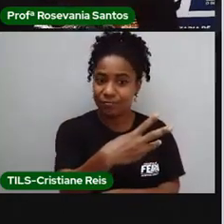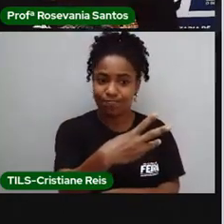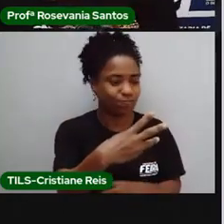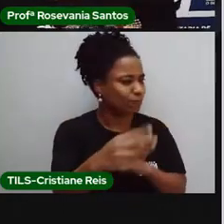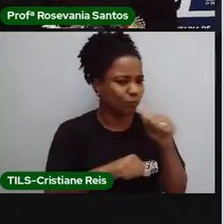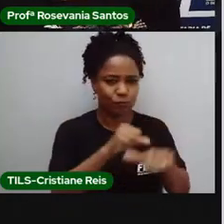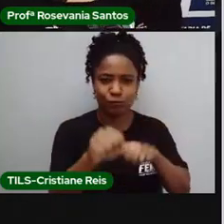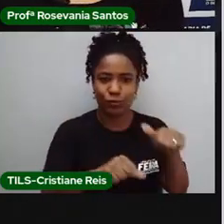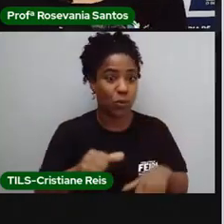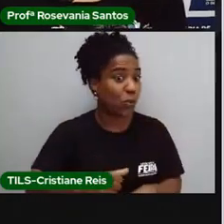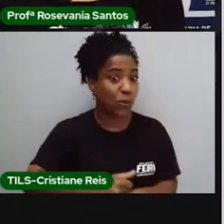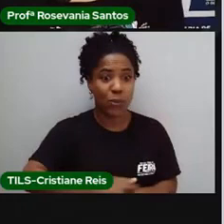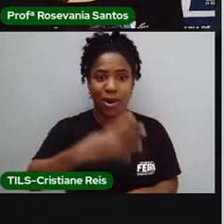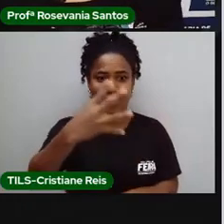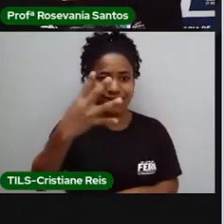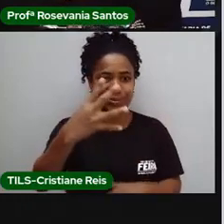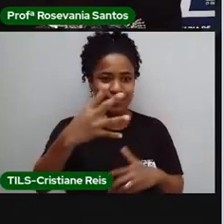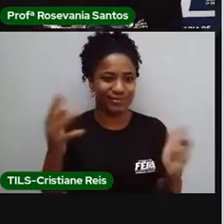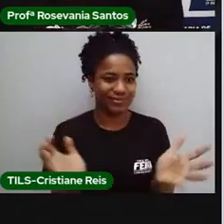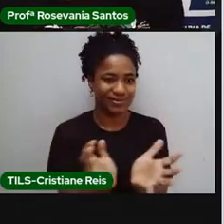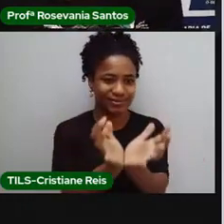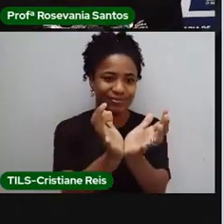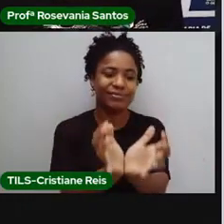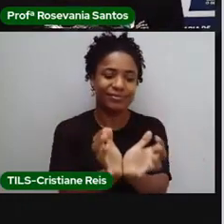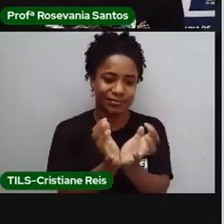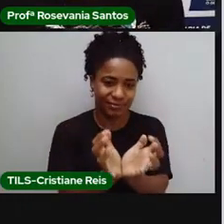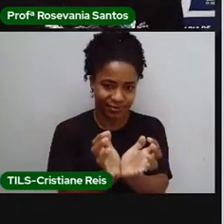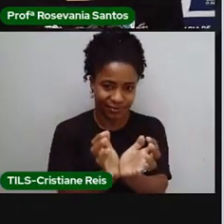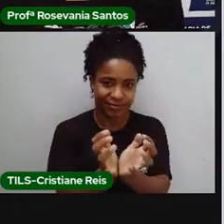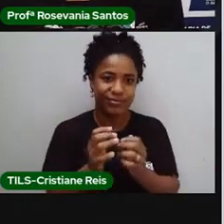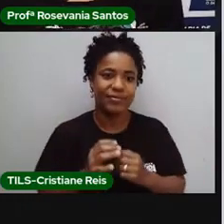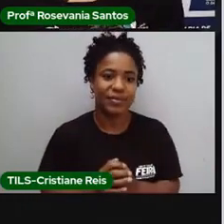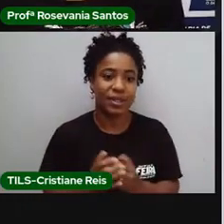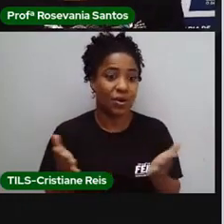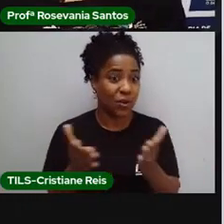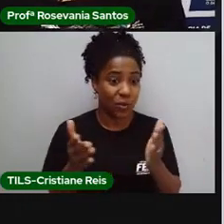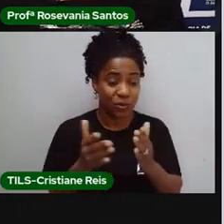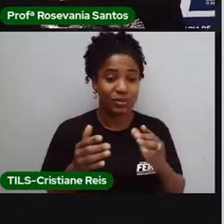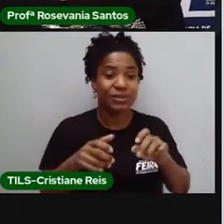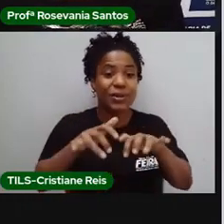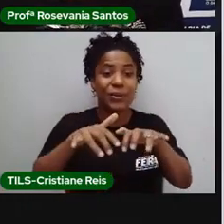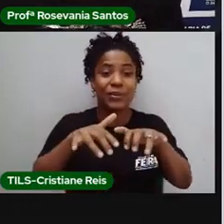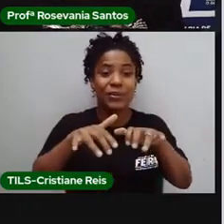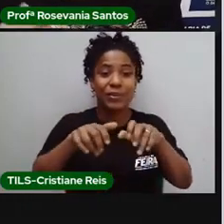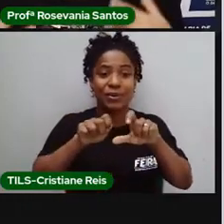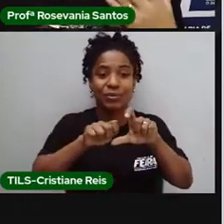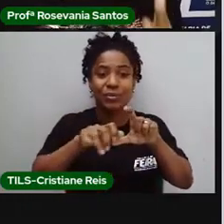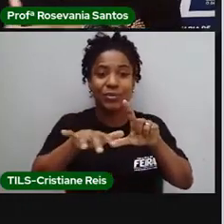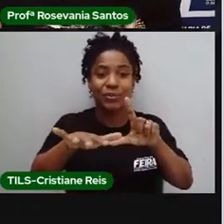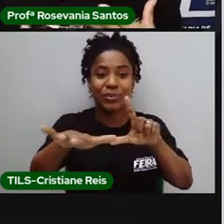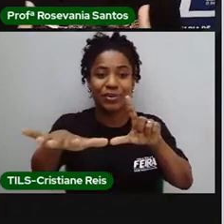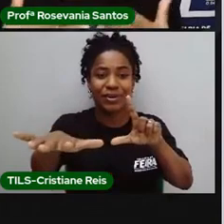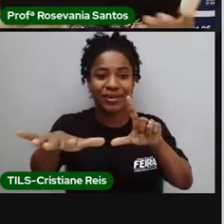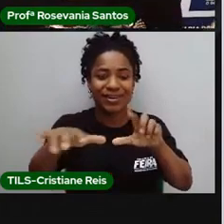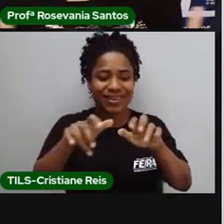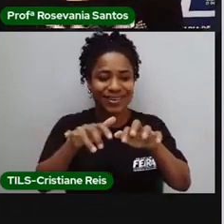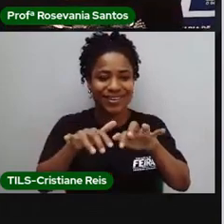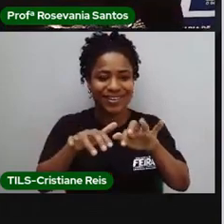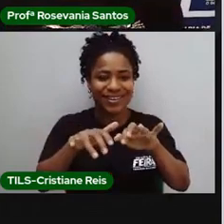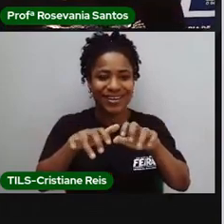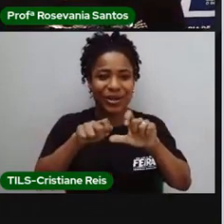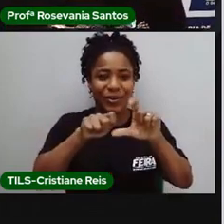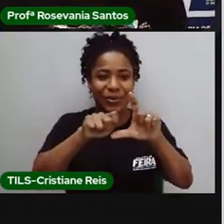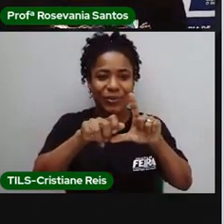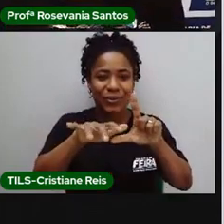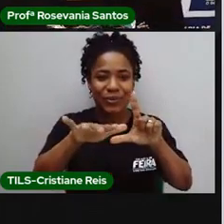são aquelas áreas novas que eu falei para vocês, né. Hoje, nós temos os influencers, por exemplo, que é tão comum na vida de